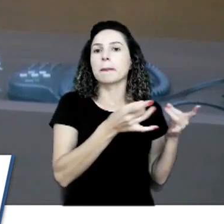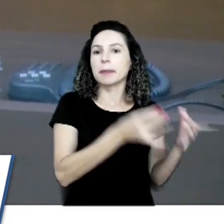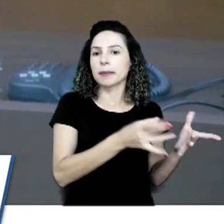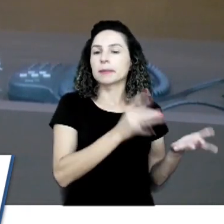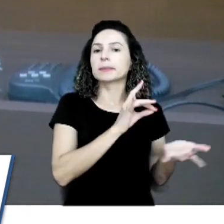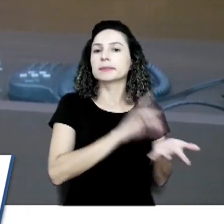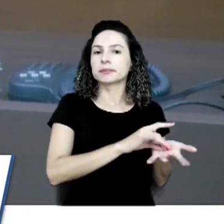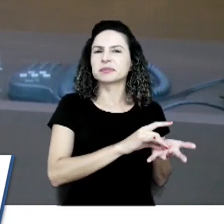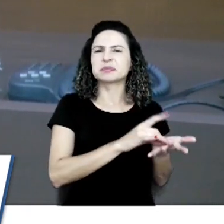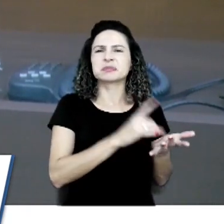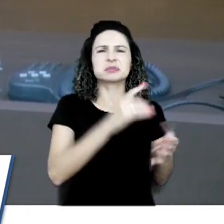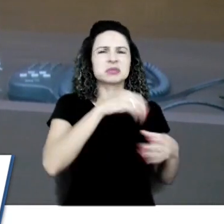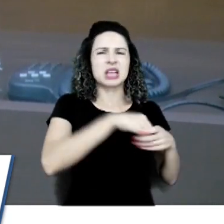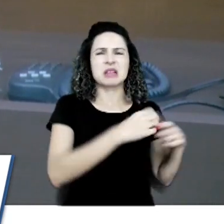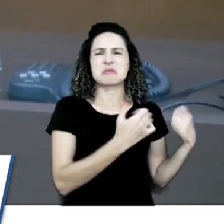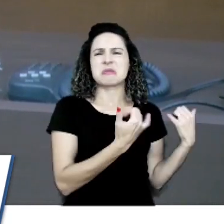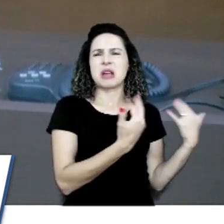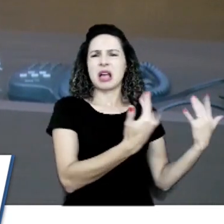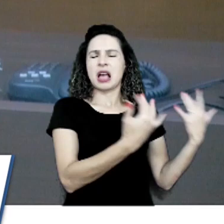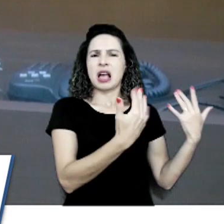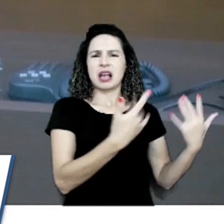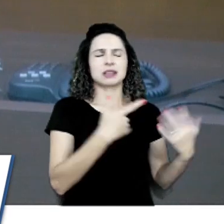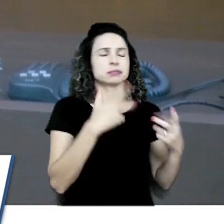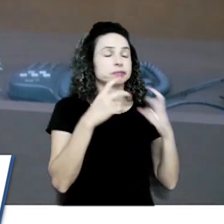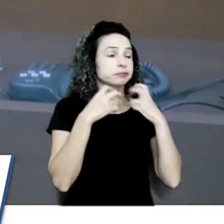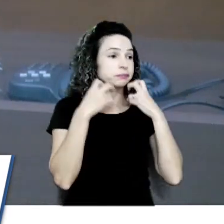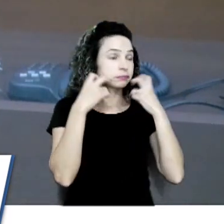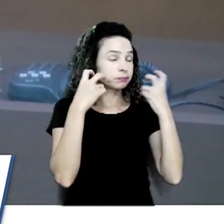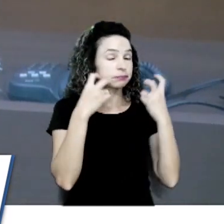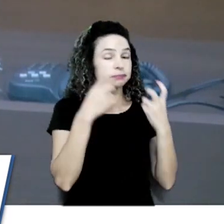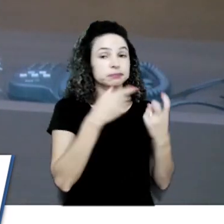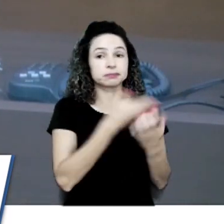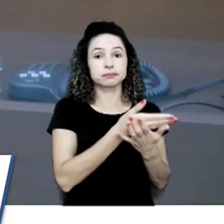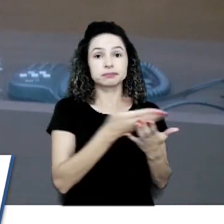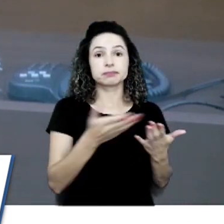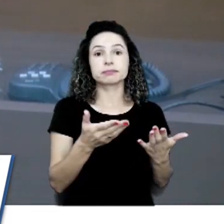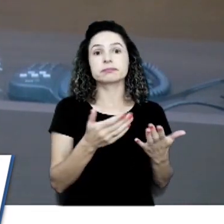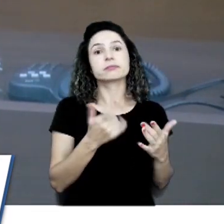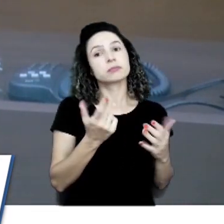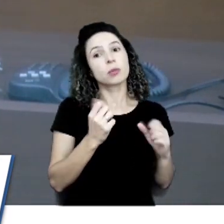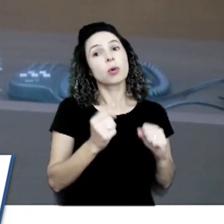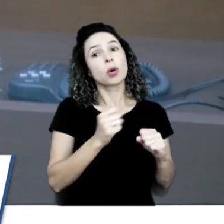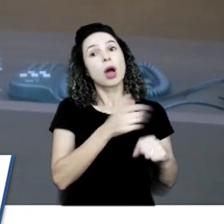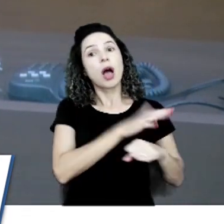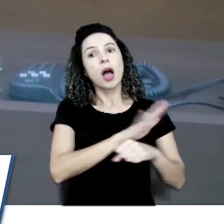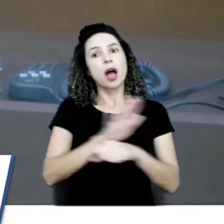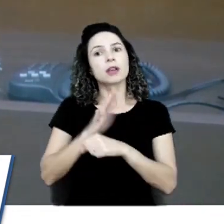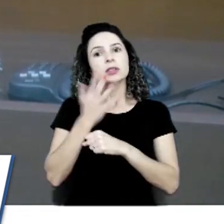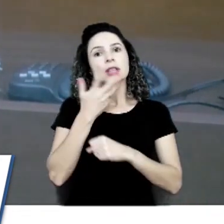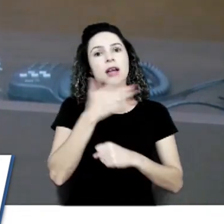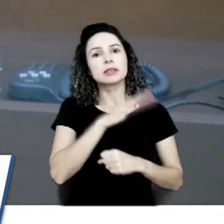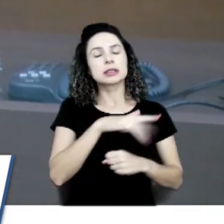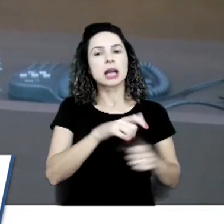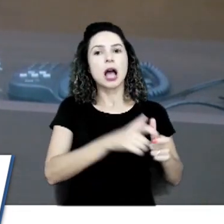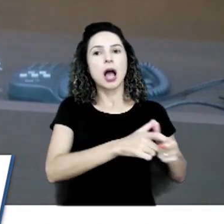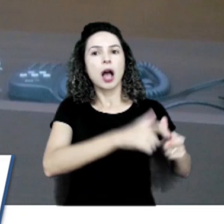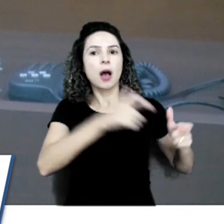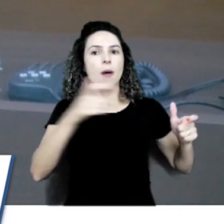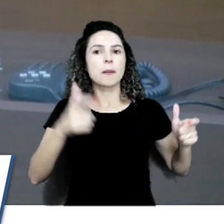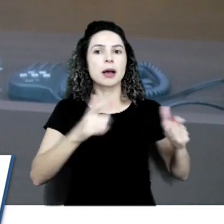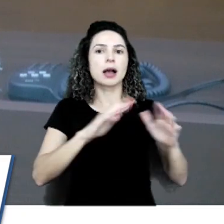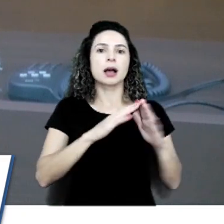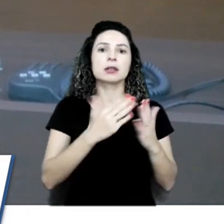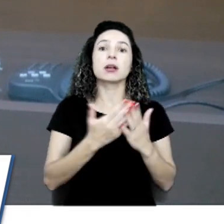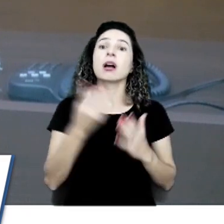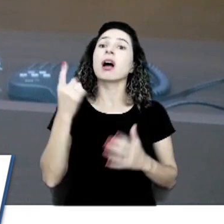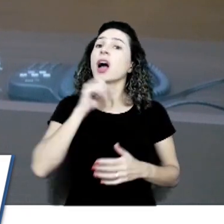está cheio de mato, sabe? Uma vergonha aquilo lá. E podia ajudar muitas crianças aumentando a escola. Antigamente,